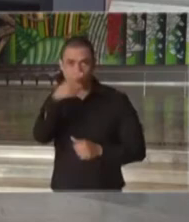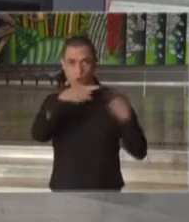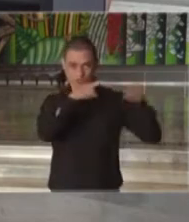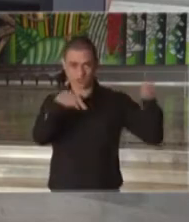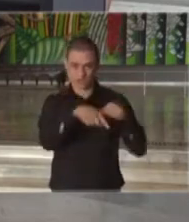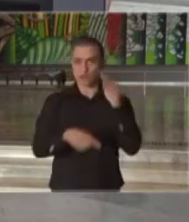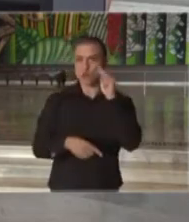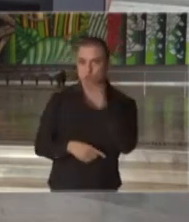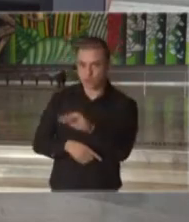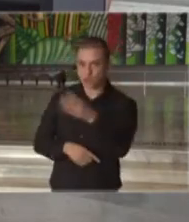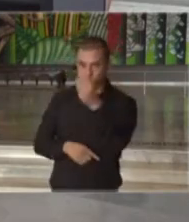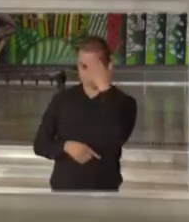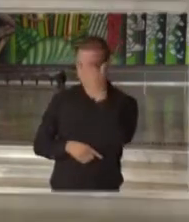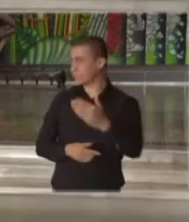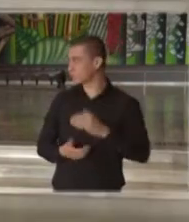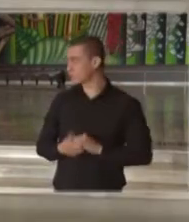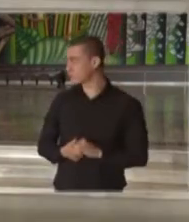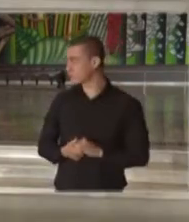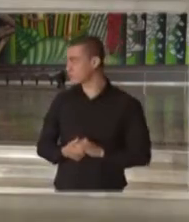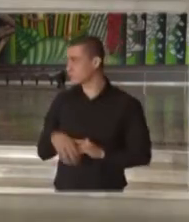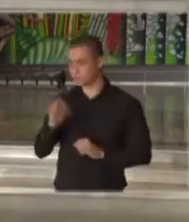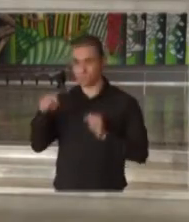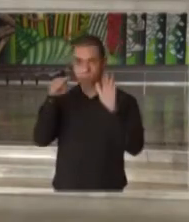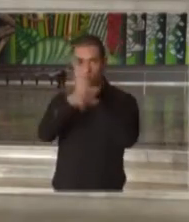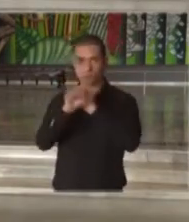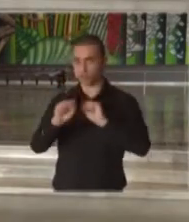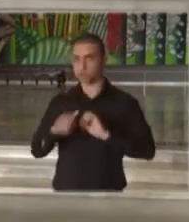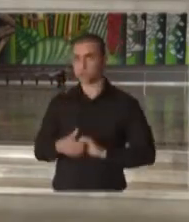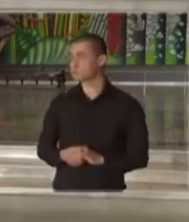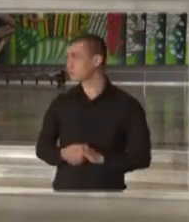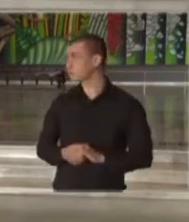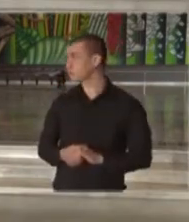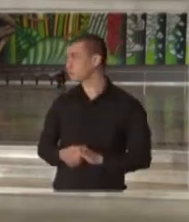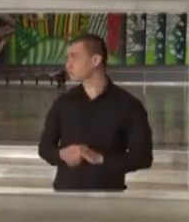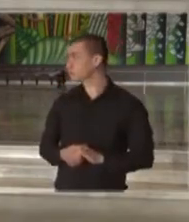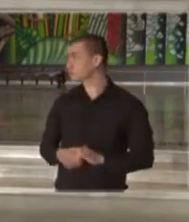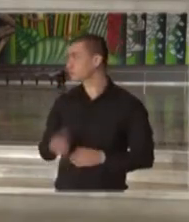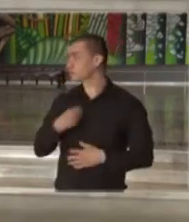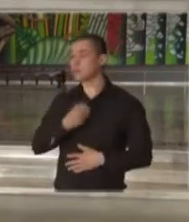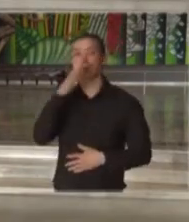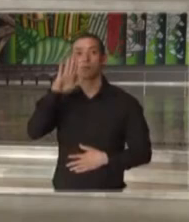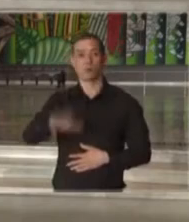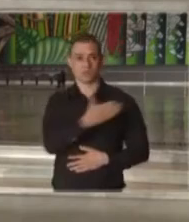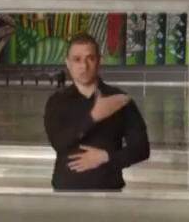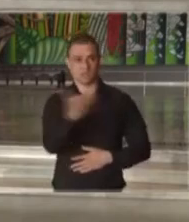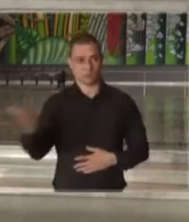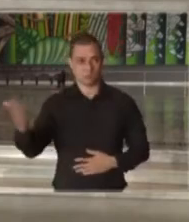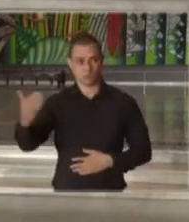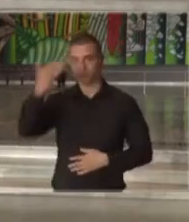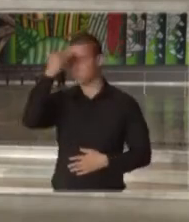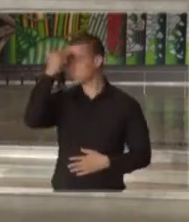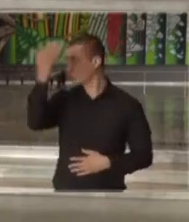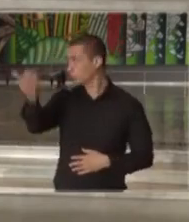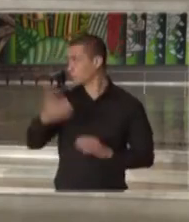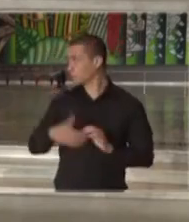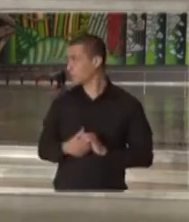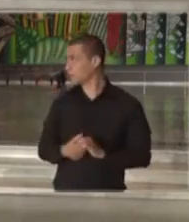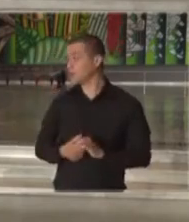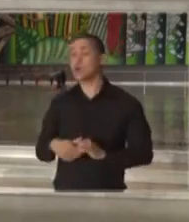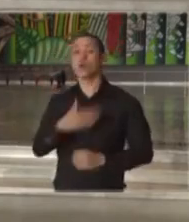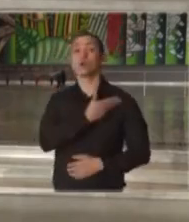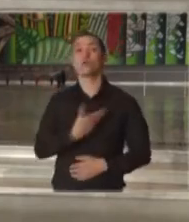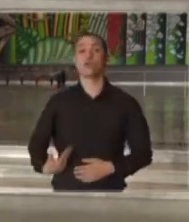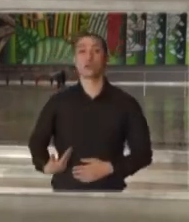sala. Muito obrigado pela presença. Sua pergunta, por favor. Olá, boa tarde a todos. Obrigada da mesma forma. Governador,